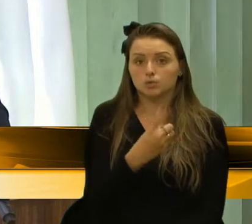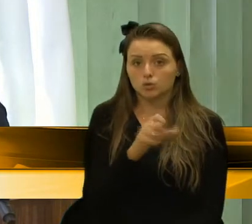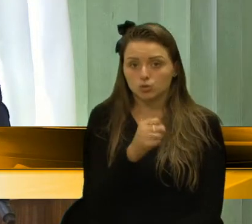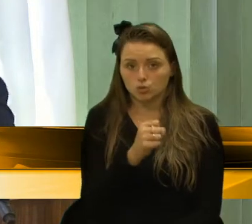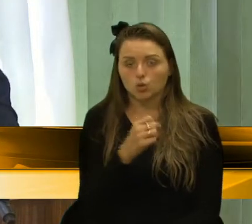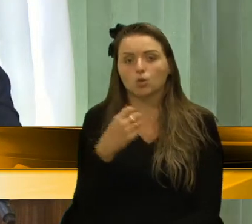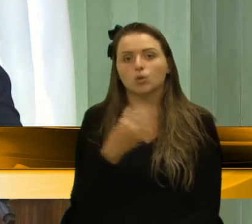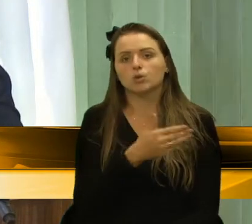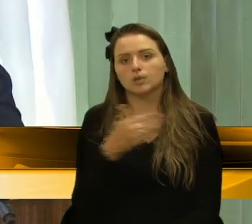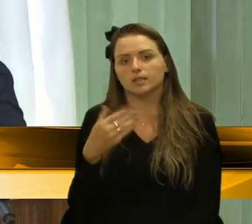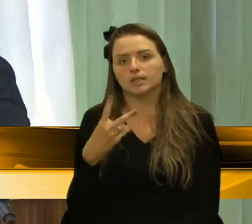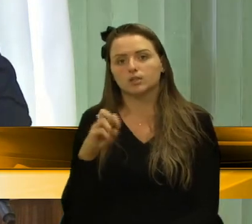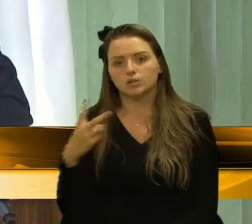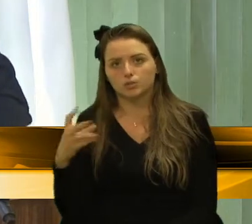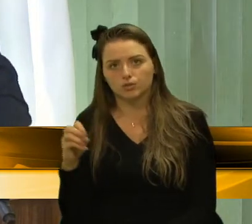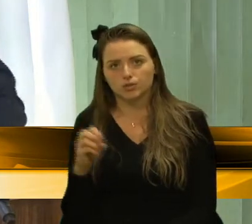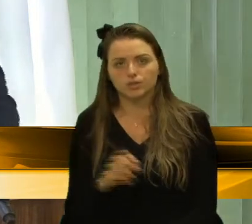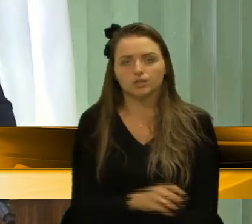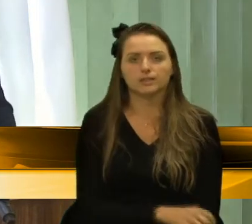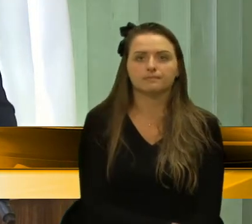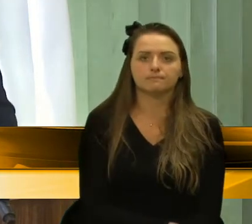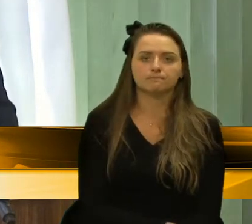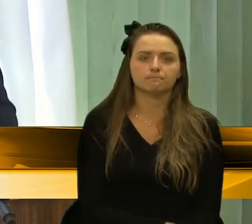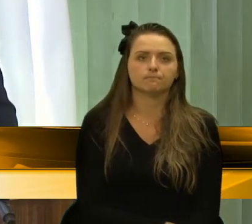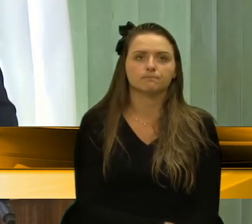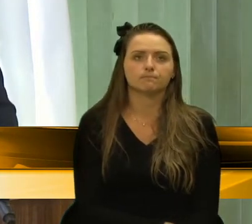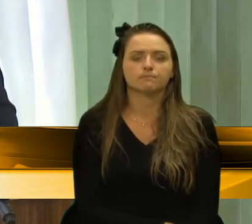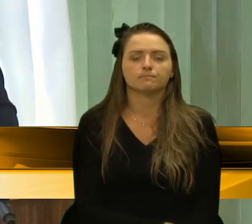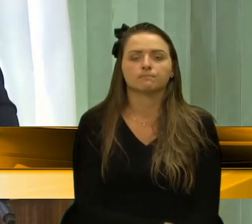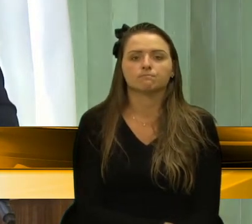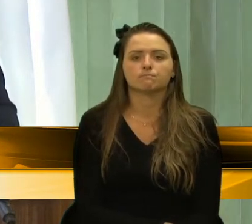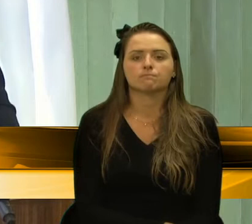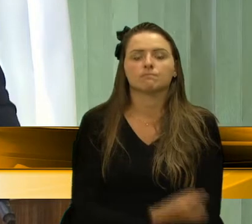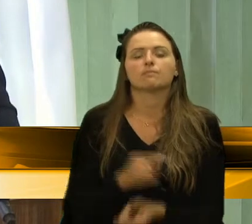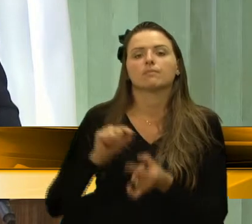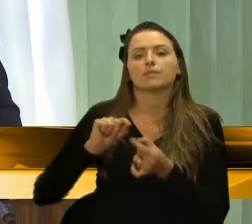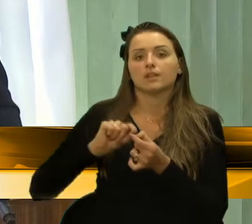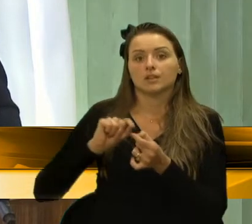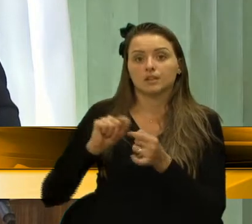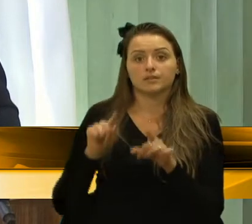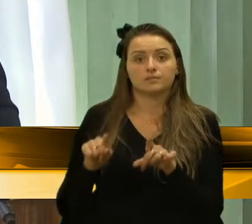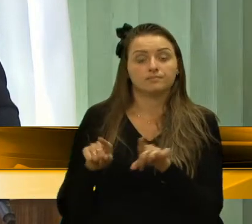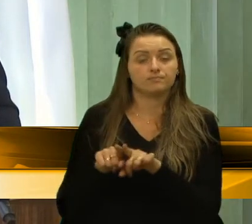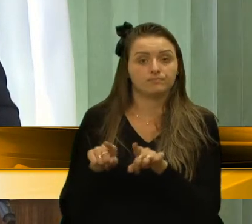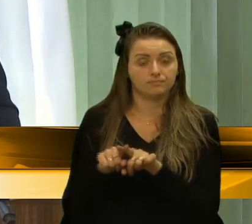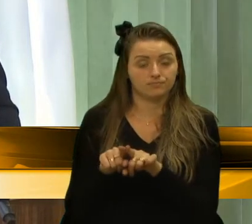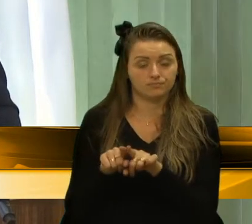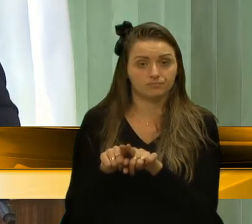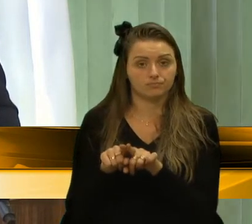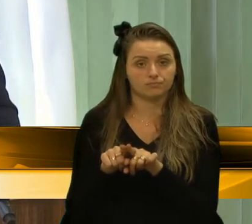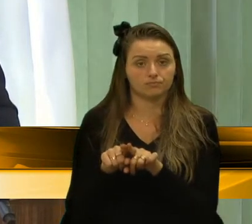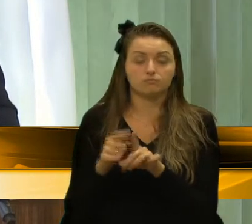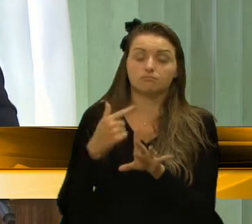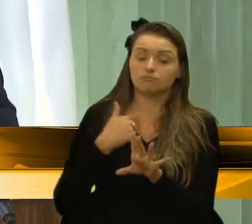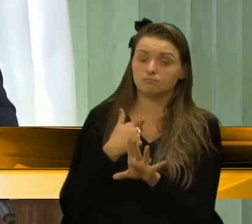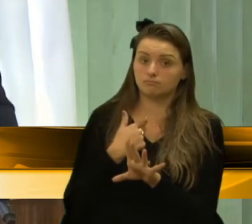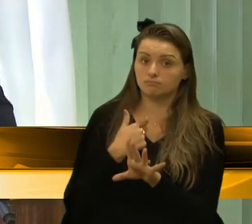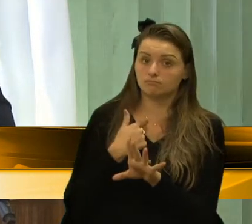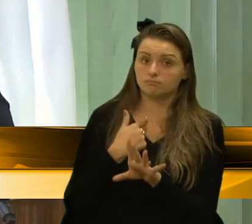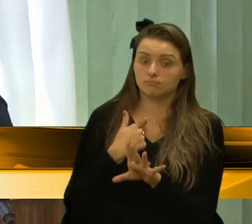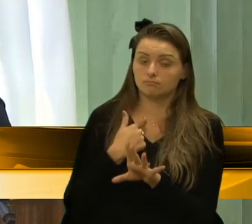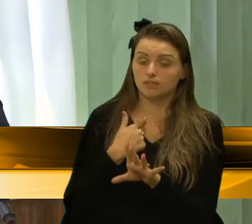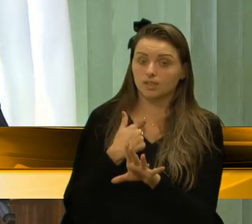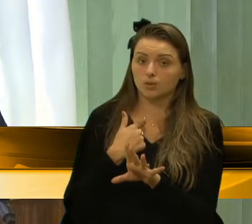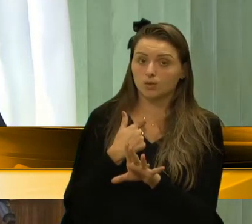2020. Permite uma parte, vereador. E fiz, e espero que os colegas que